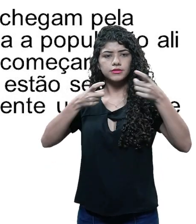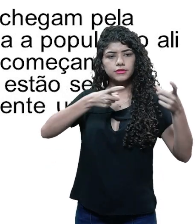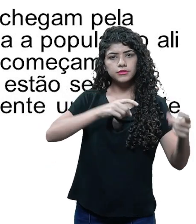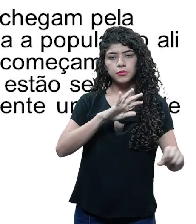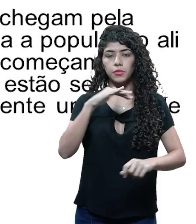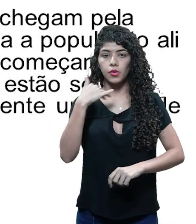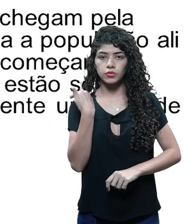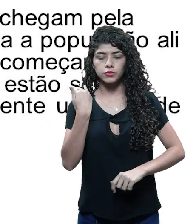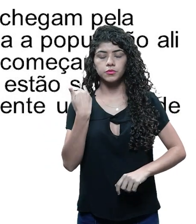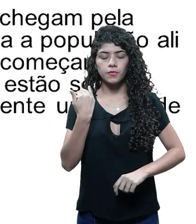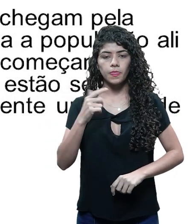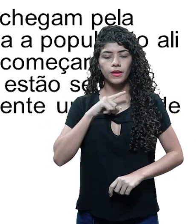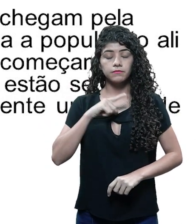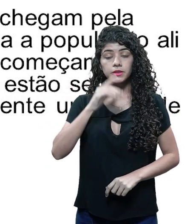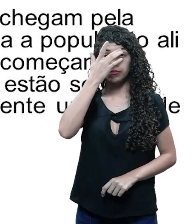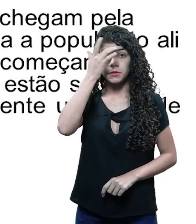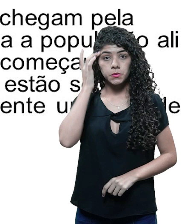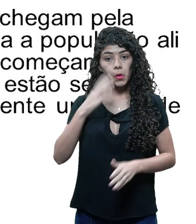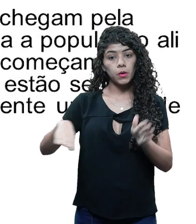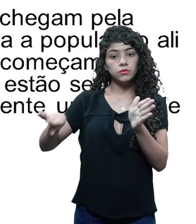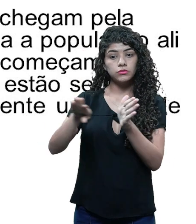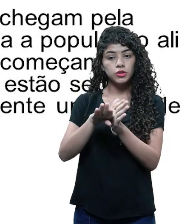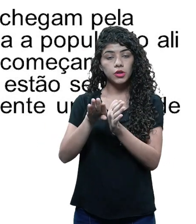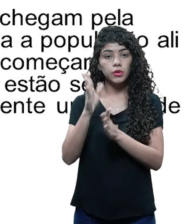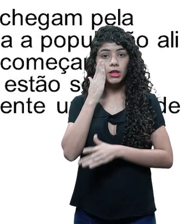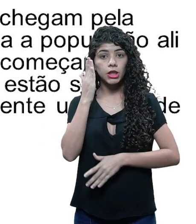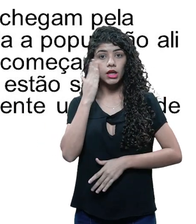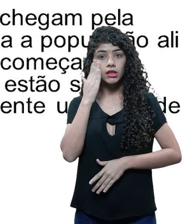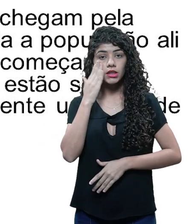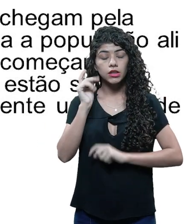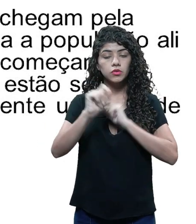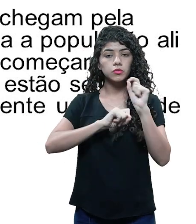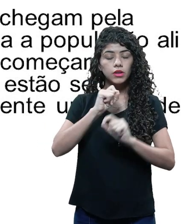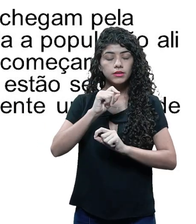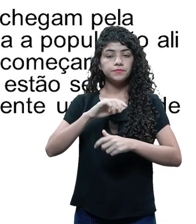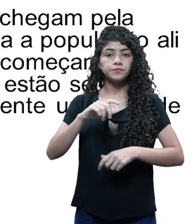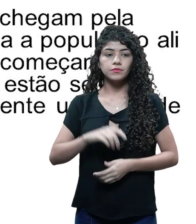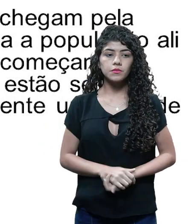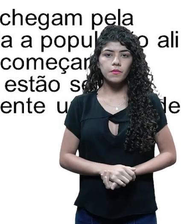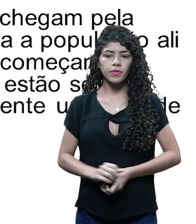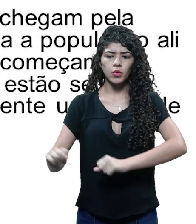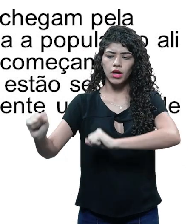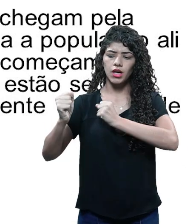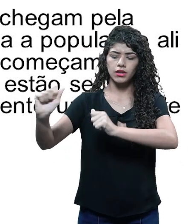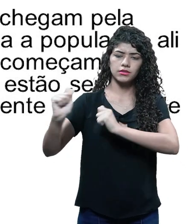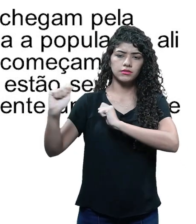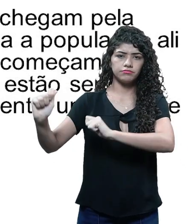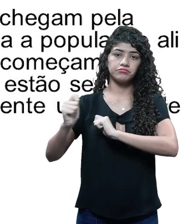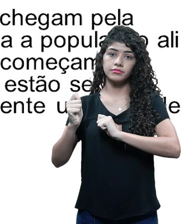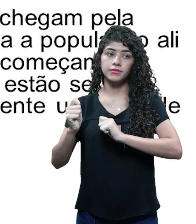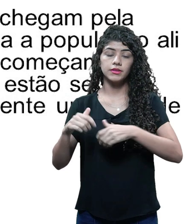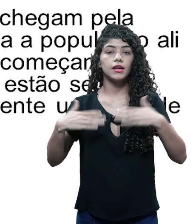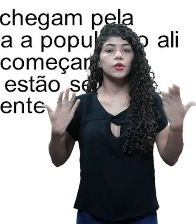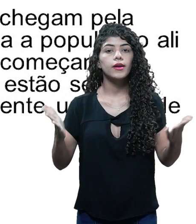atingidos por tiros e cadáveres começam a aparecer. Os habitantes chegam à conclusão de que estão